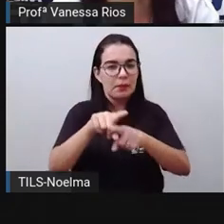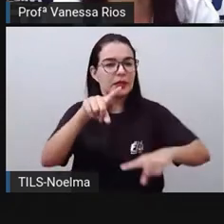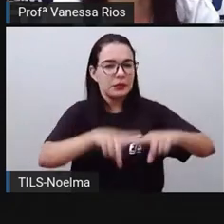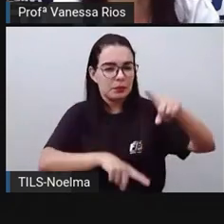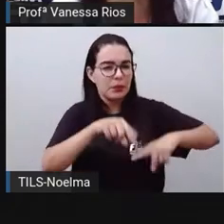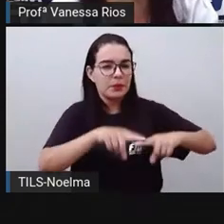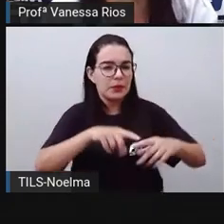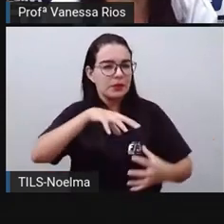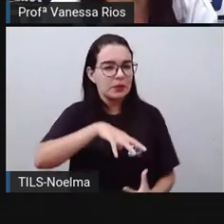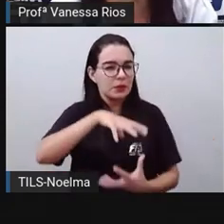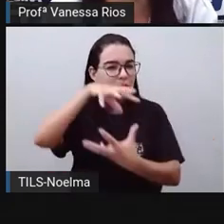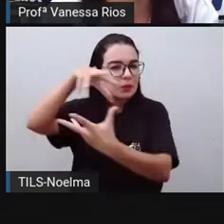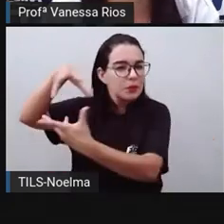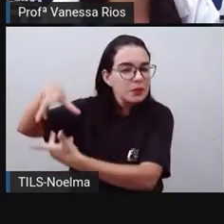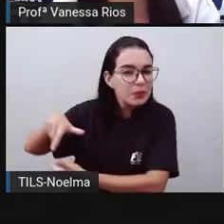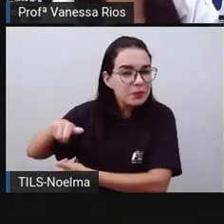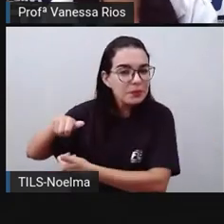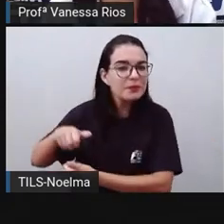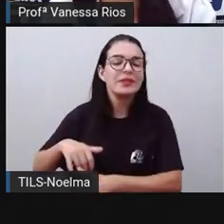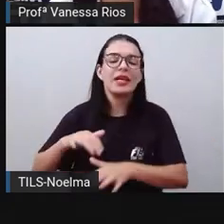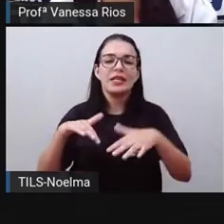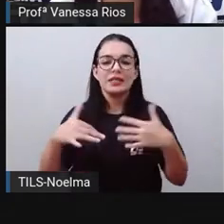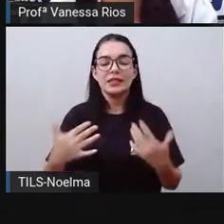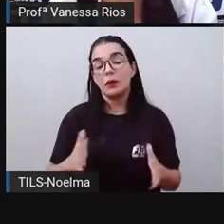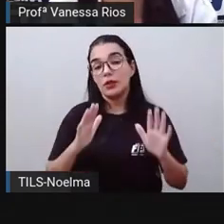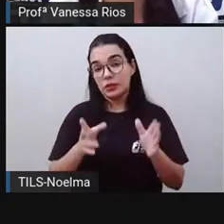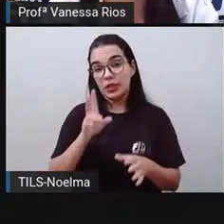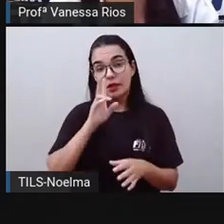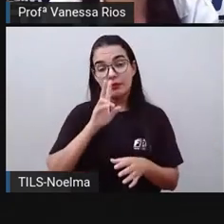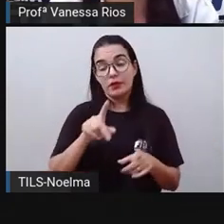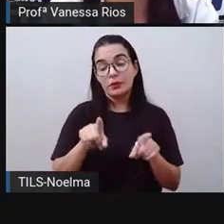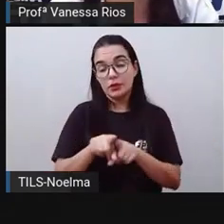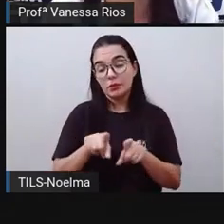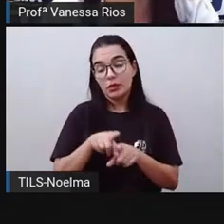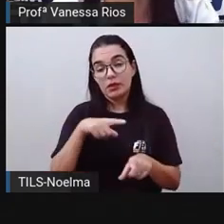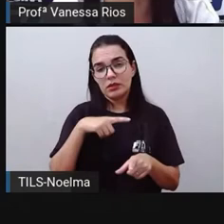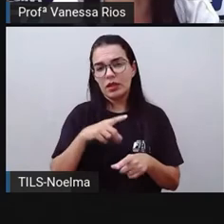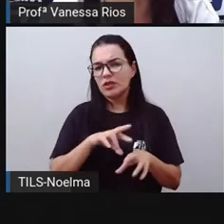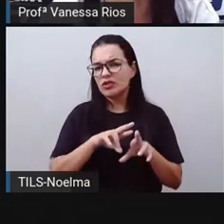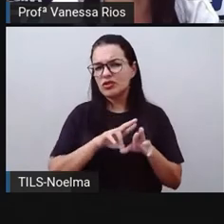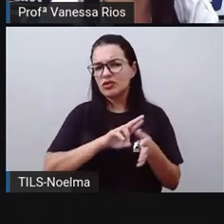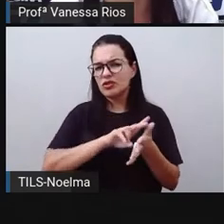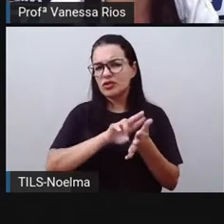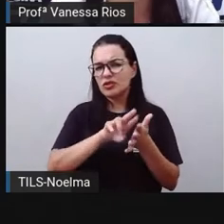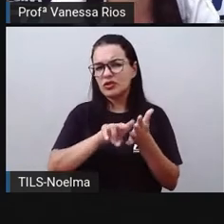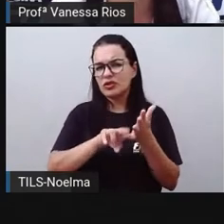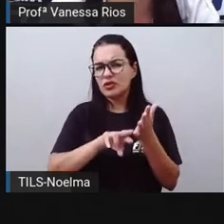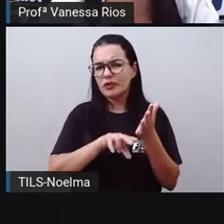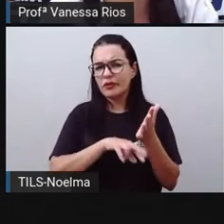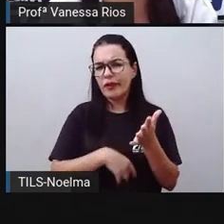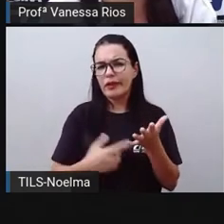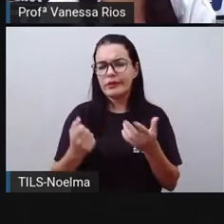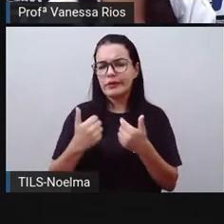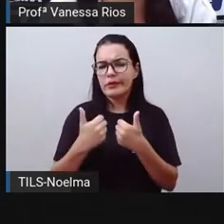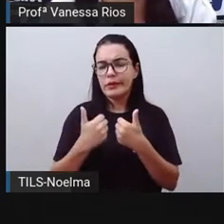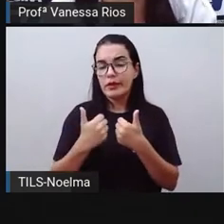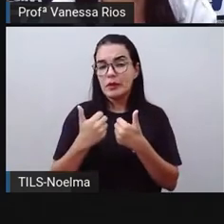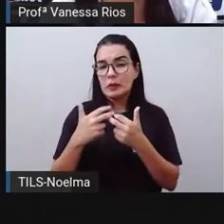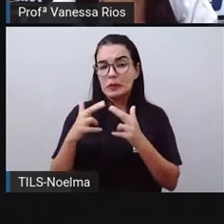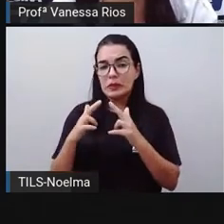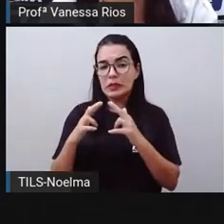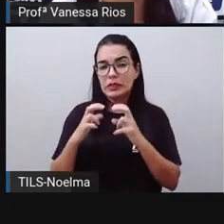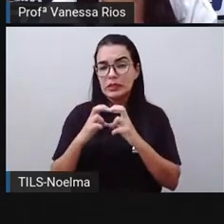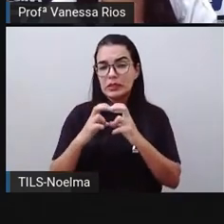as partes do mundo. E a gente já observou que existem aí diversos tipos de transporte, percorrendo espaços com